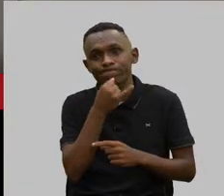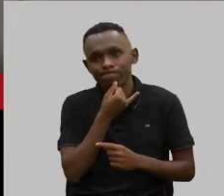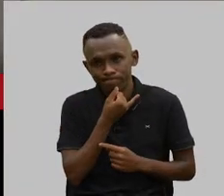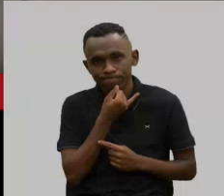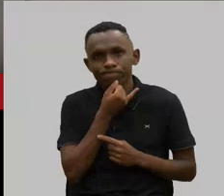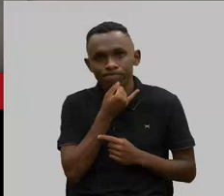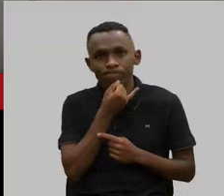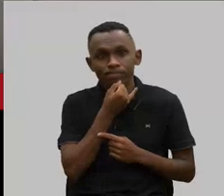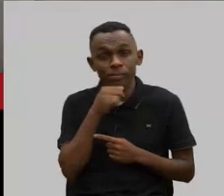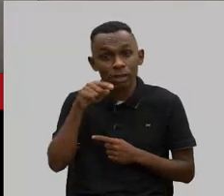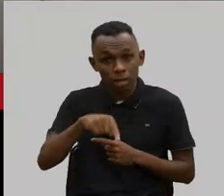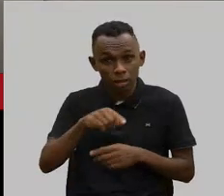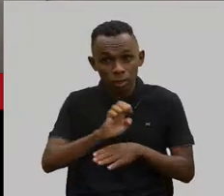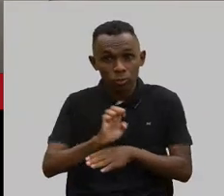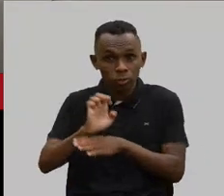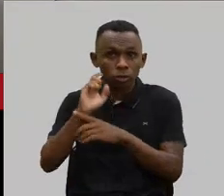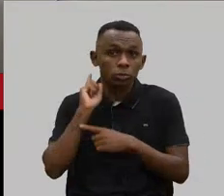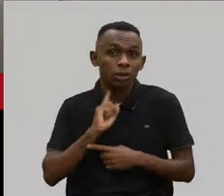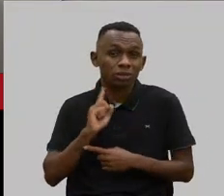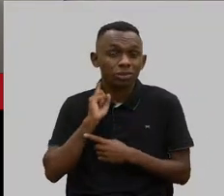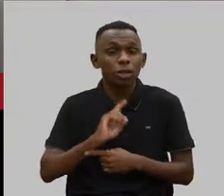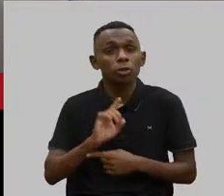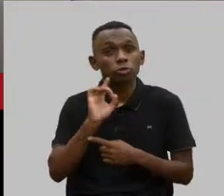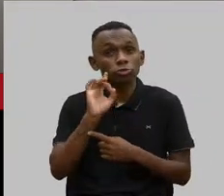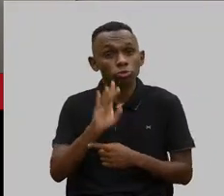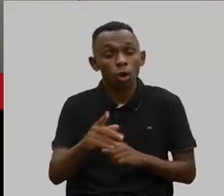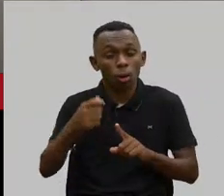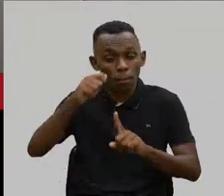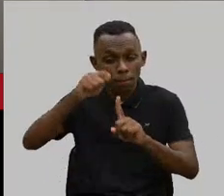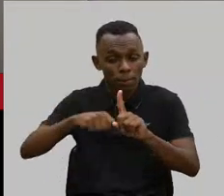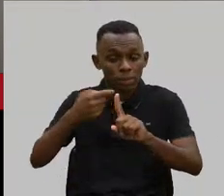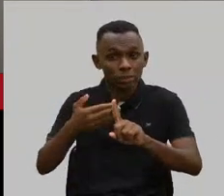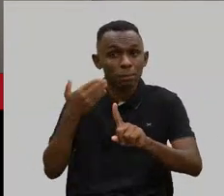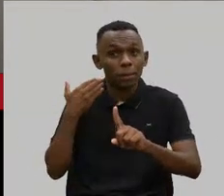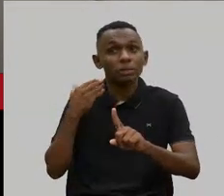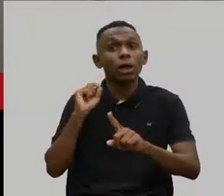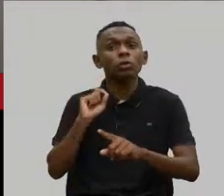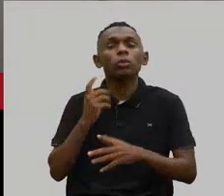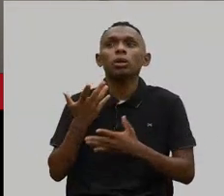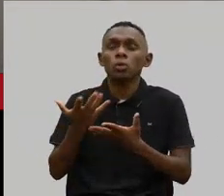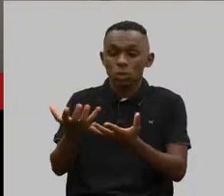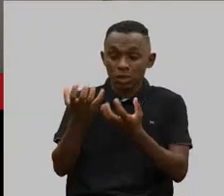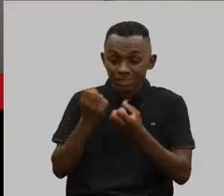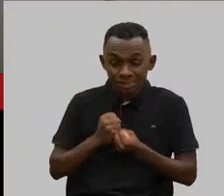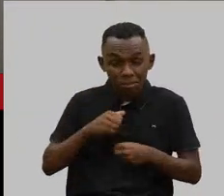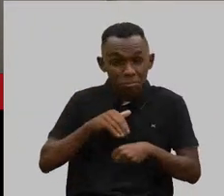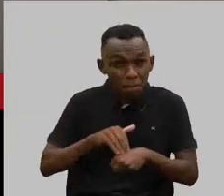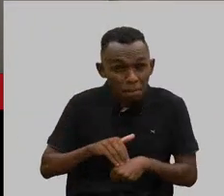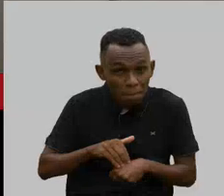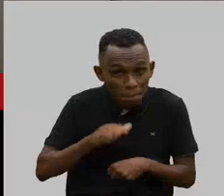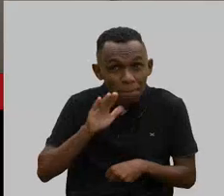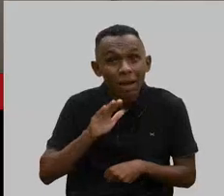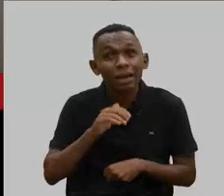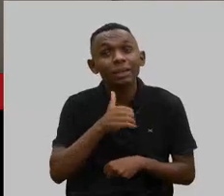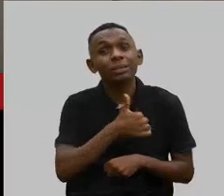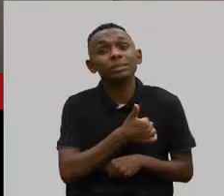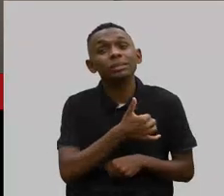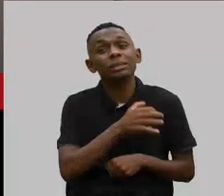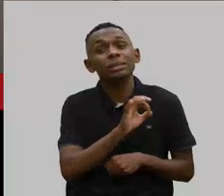aqui no nosso Estado, só no mês passado eu recebi mais de 100